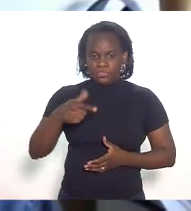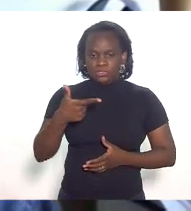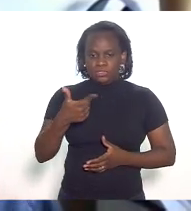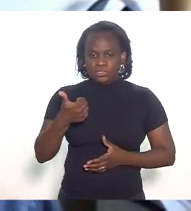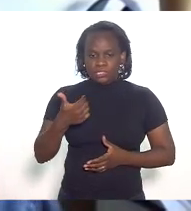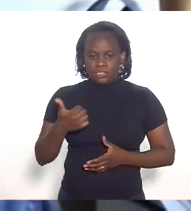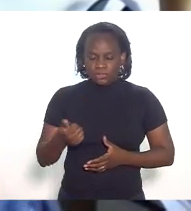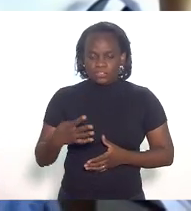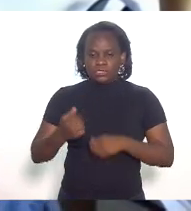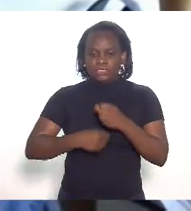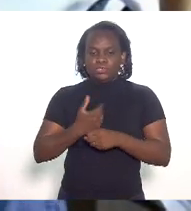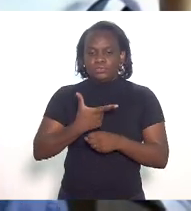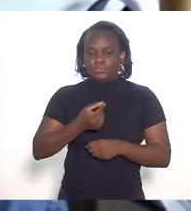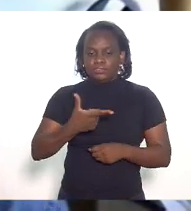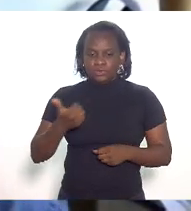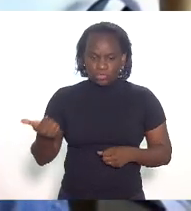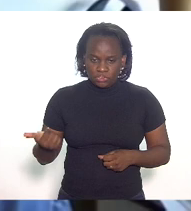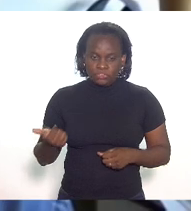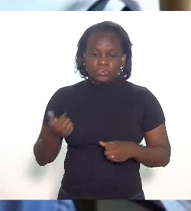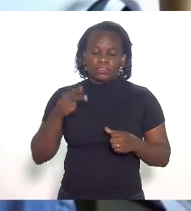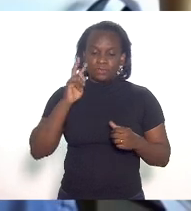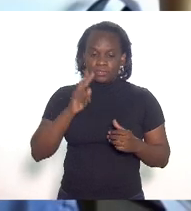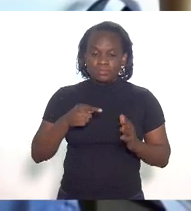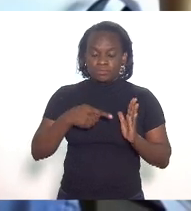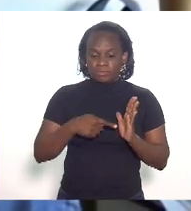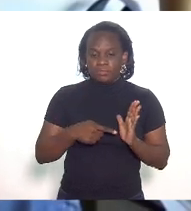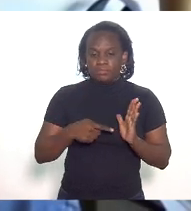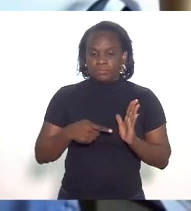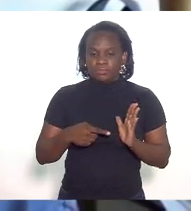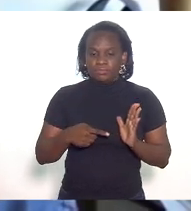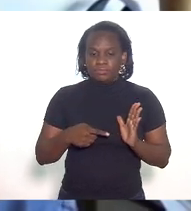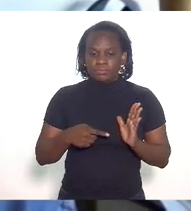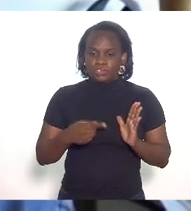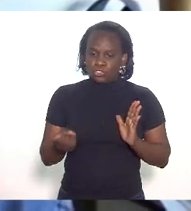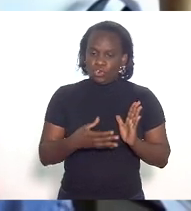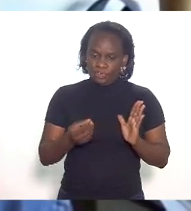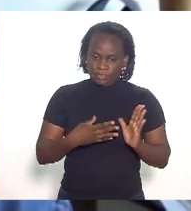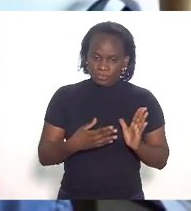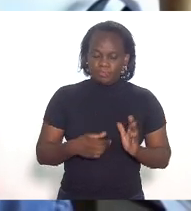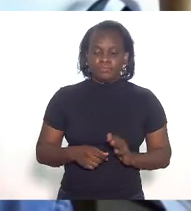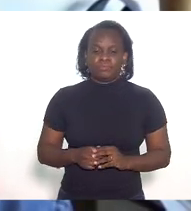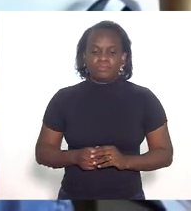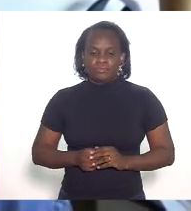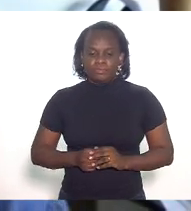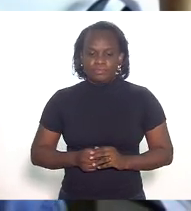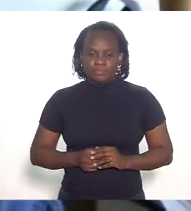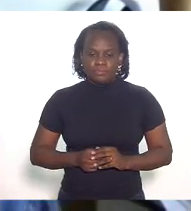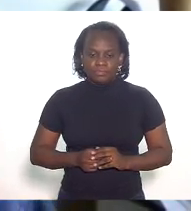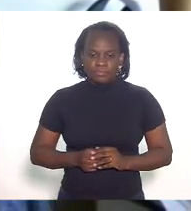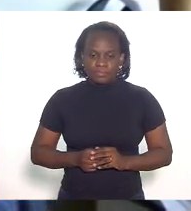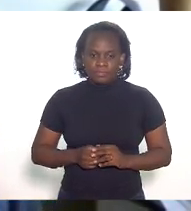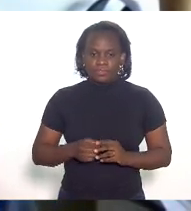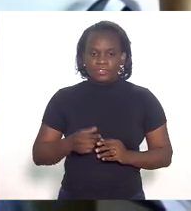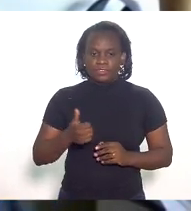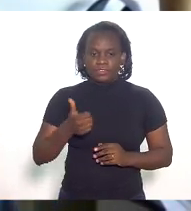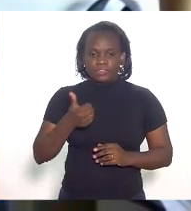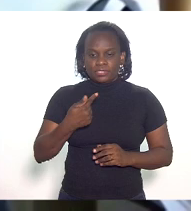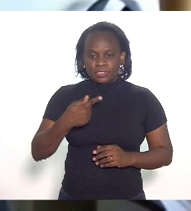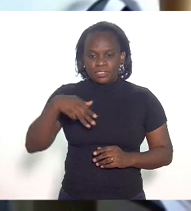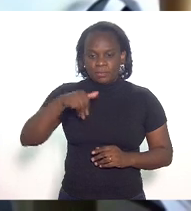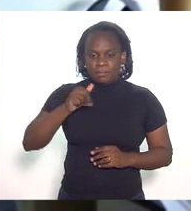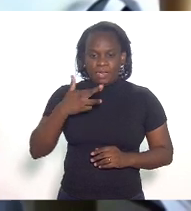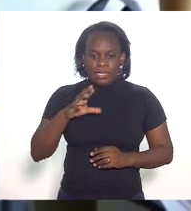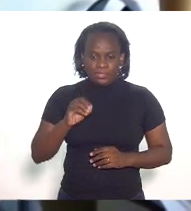de 21. veja que ela é bem bem recente bem recente ela é de 17 de